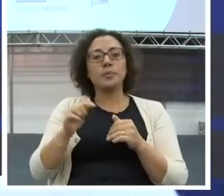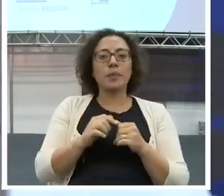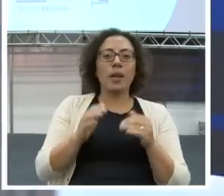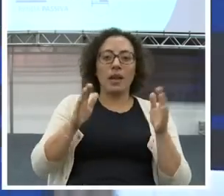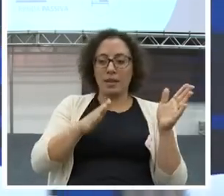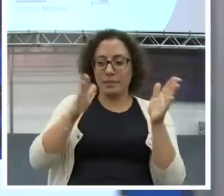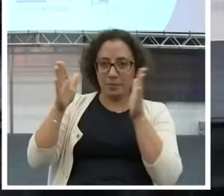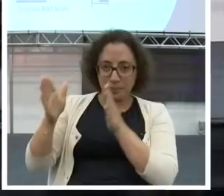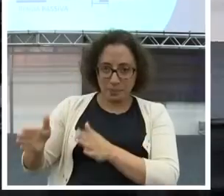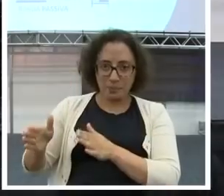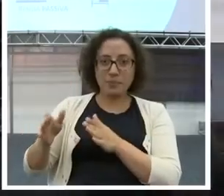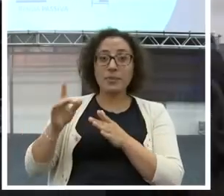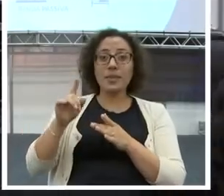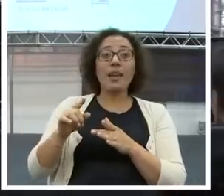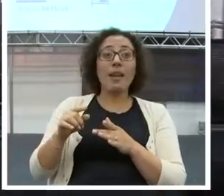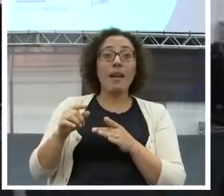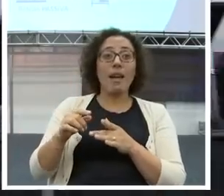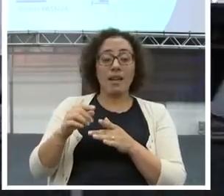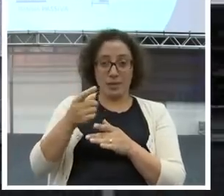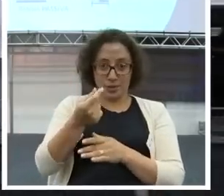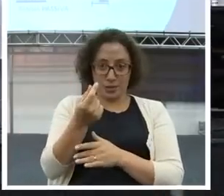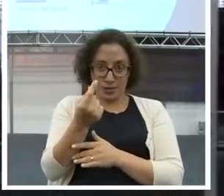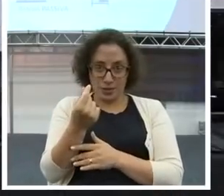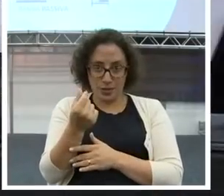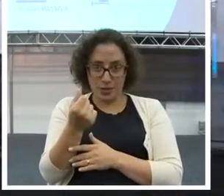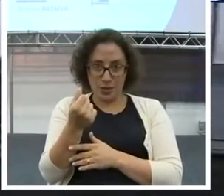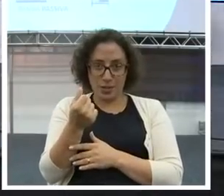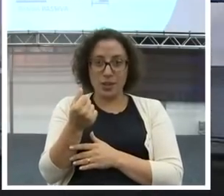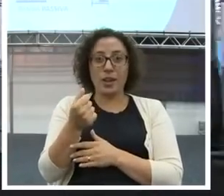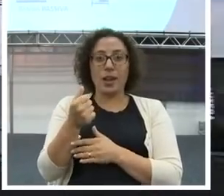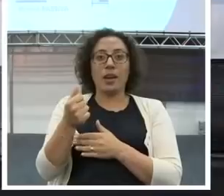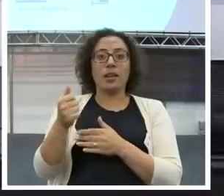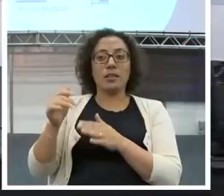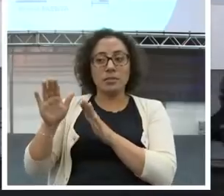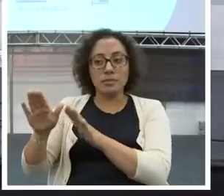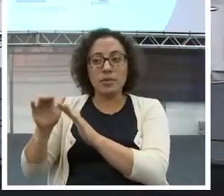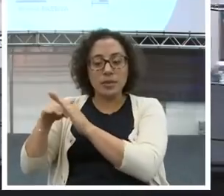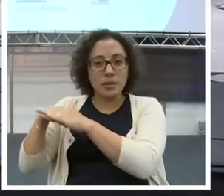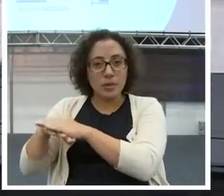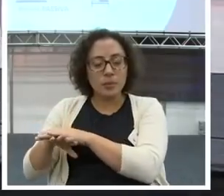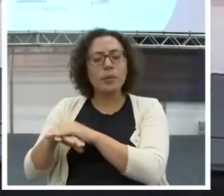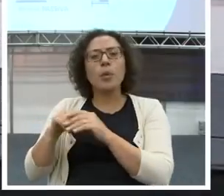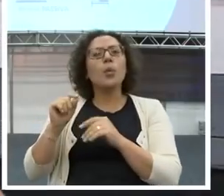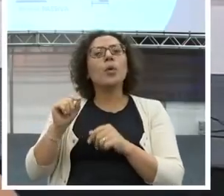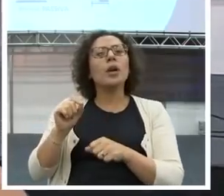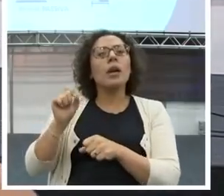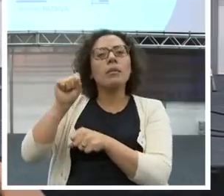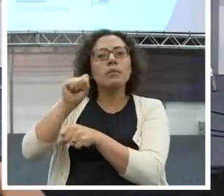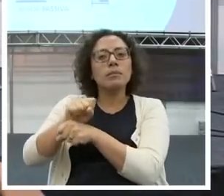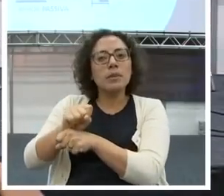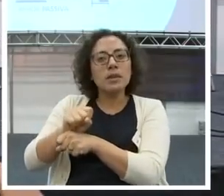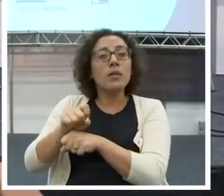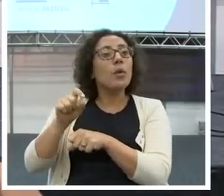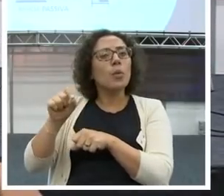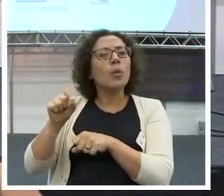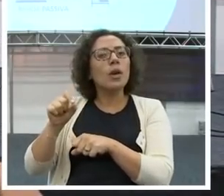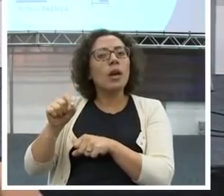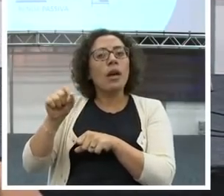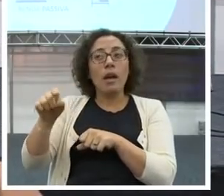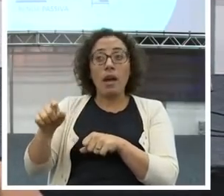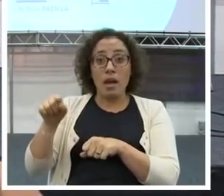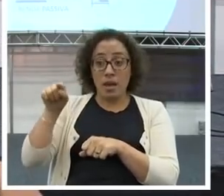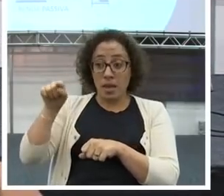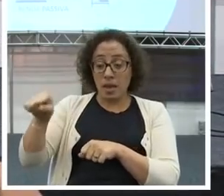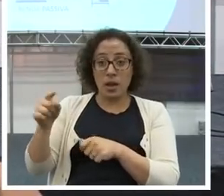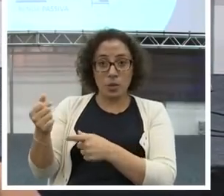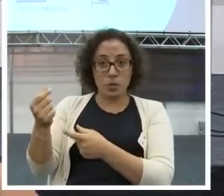que é arrebatada. Porque é muito louco. O é a renda passiva? É viver de renda. É o dinheiro